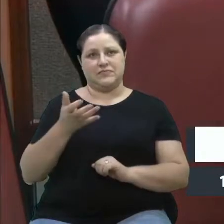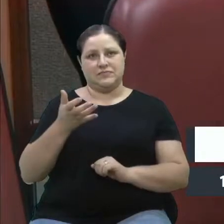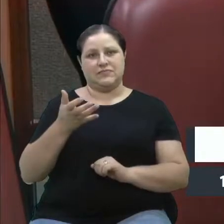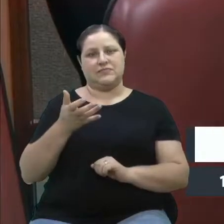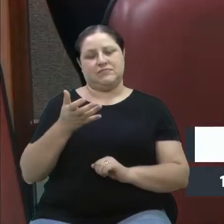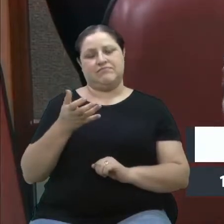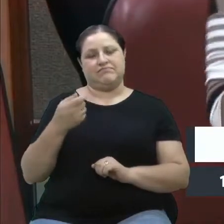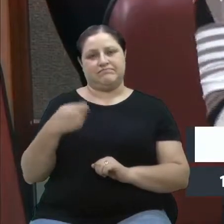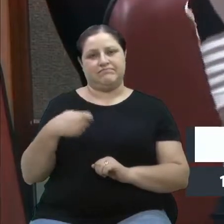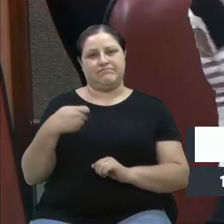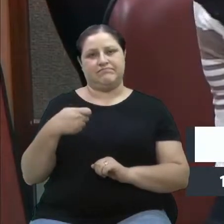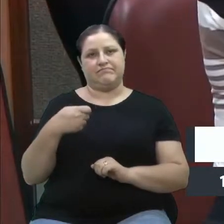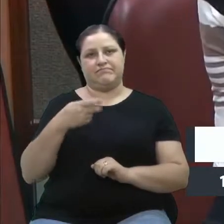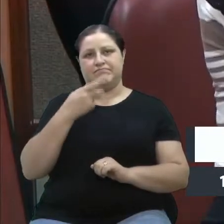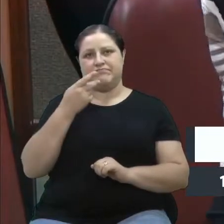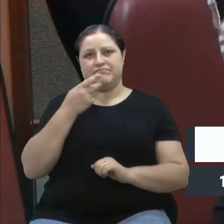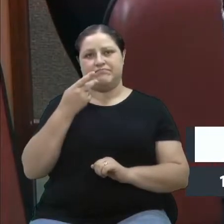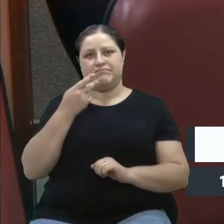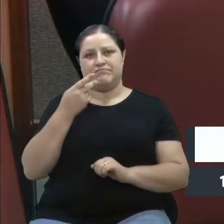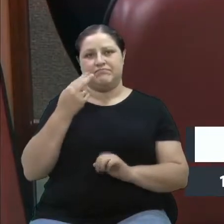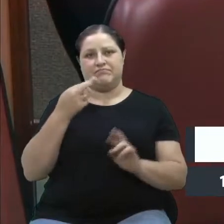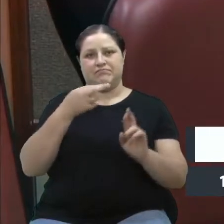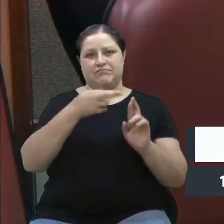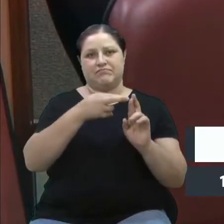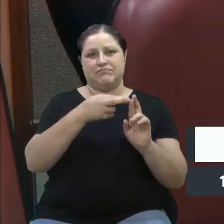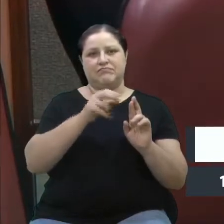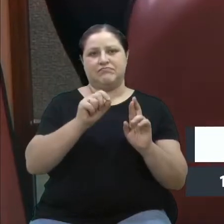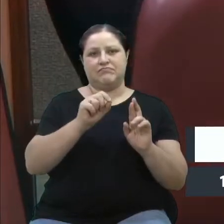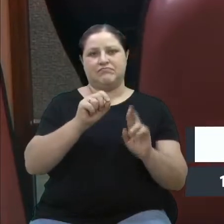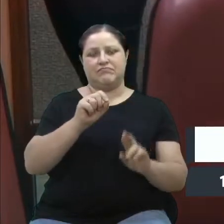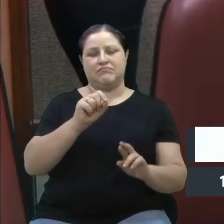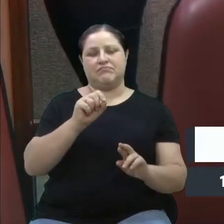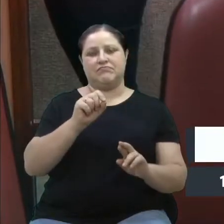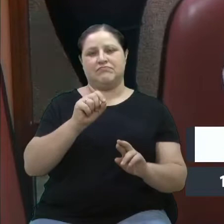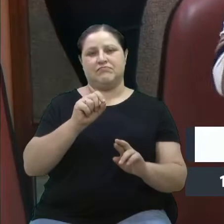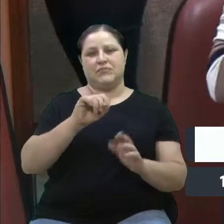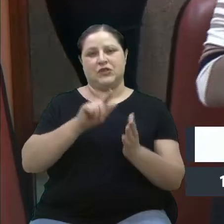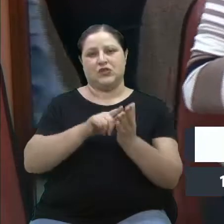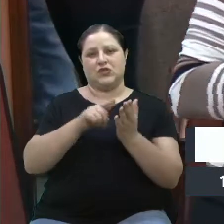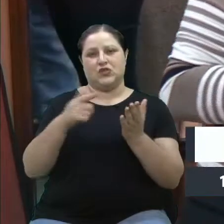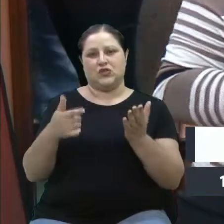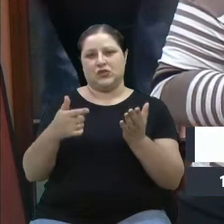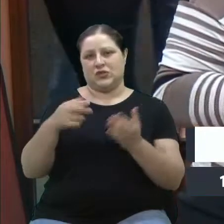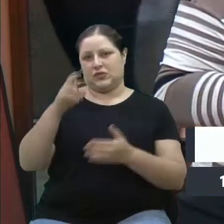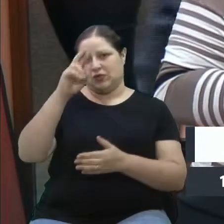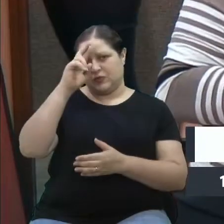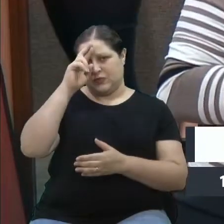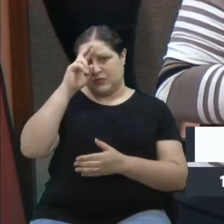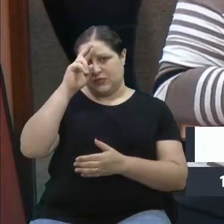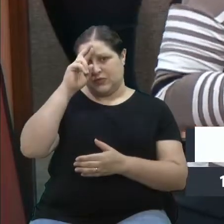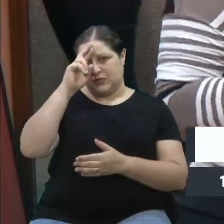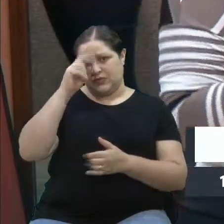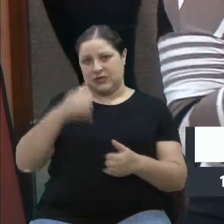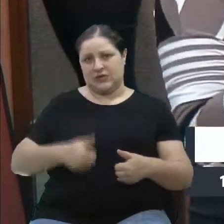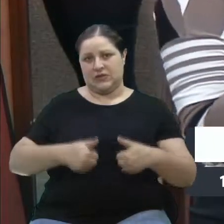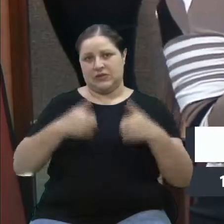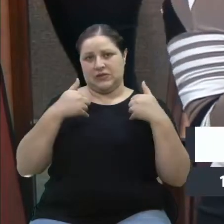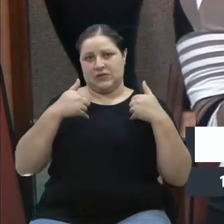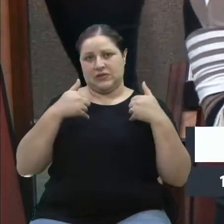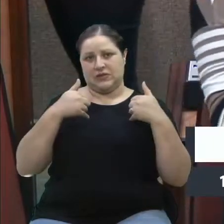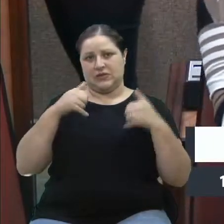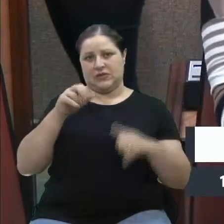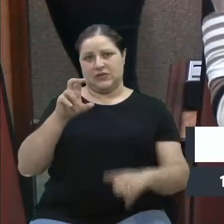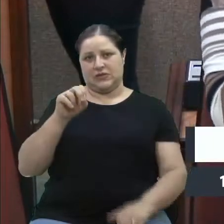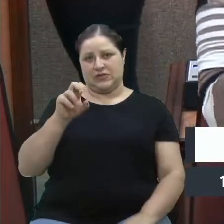podia ser diferente, fazer uma referência aos 50 anos do Jornal do Almoço, que foram comemorados no último dia 6 de março.